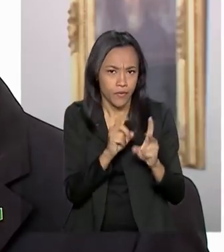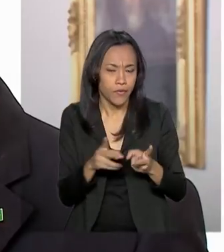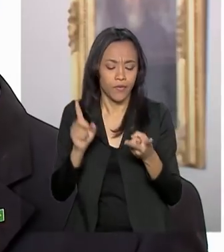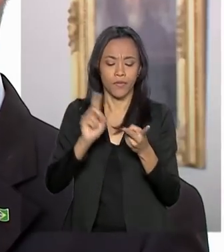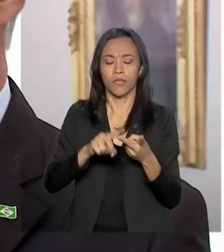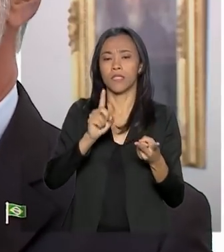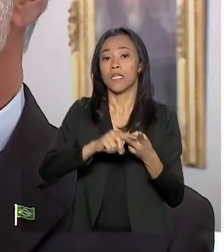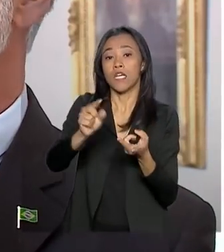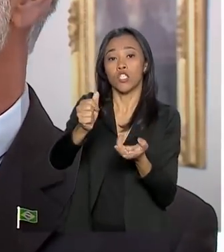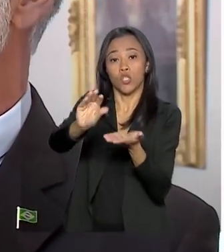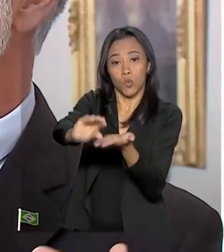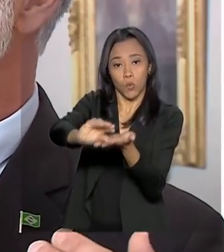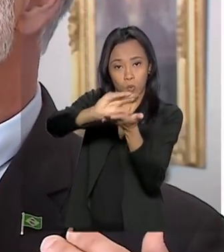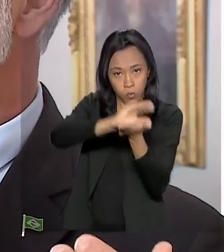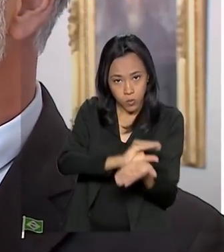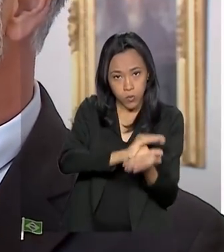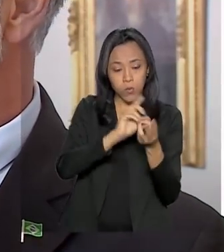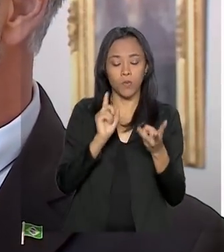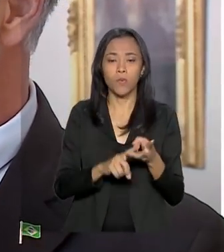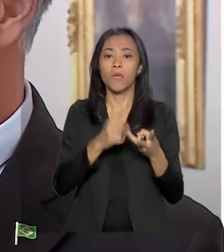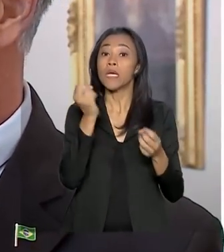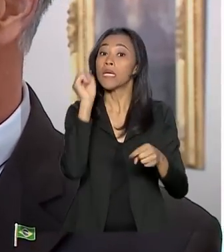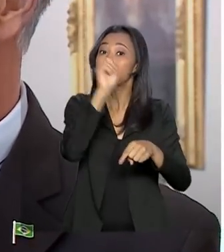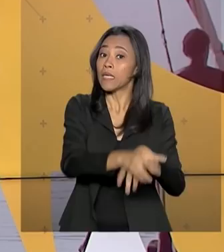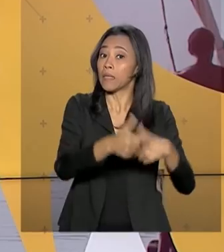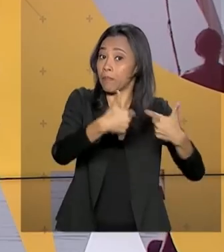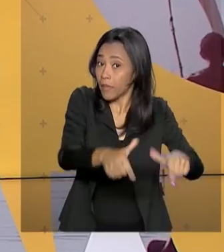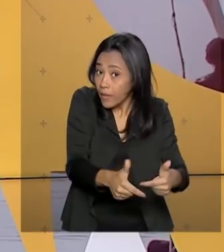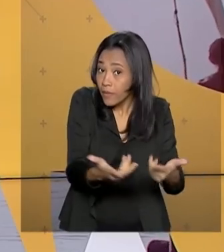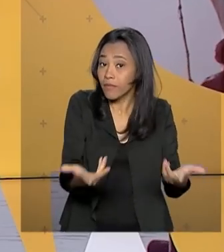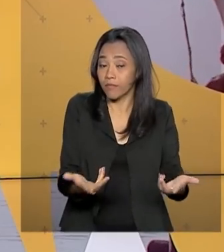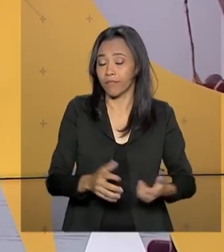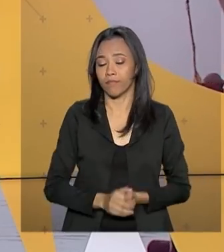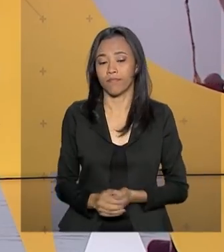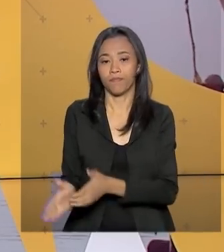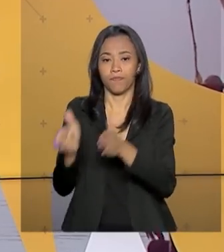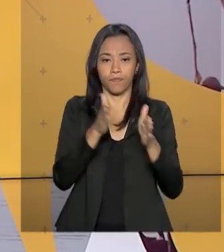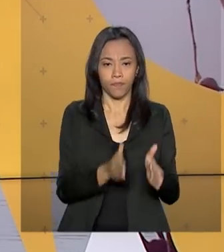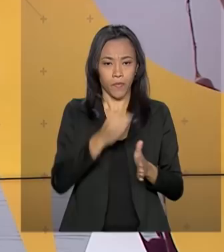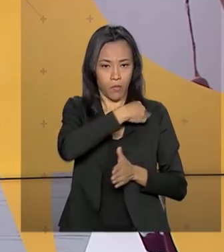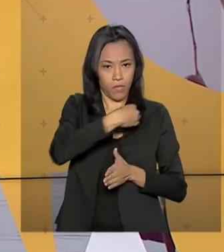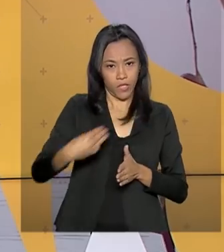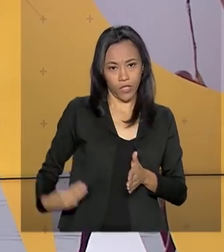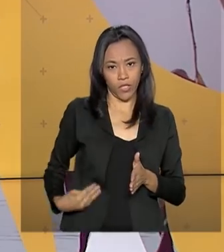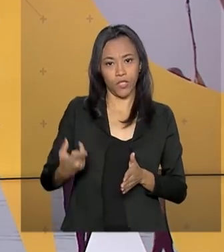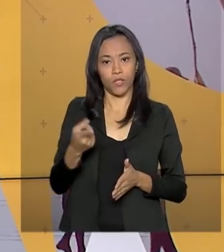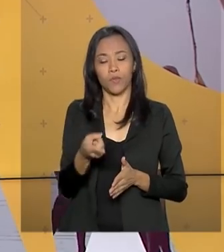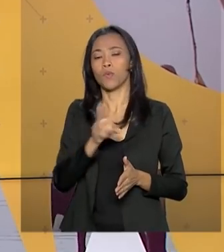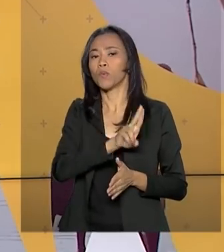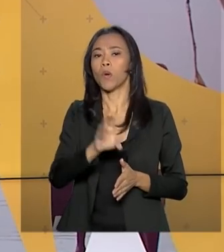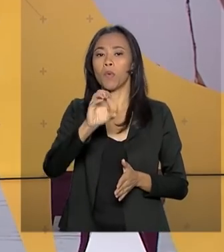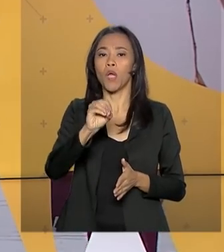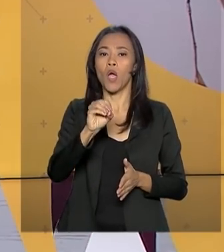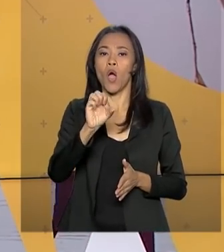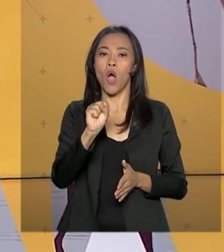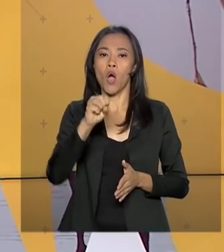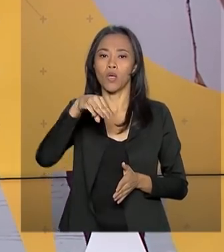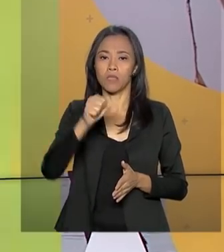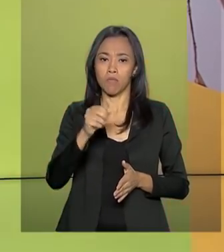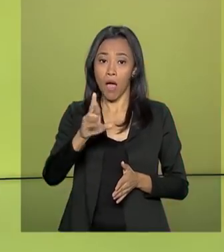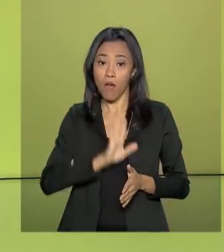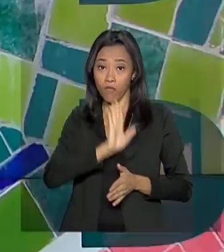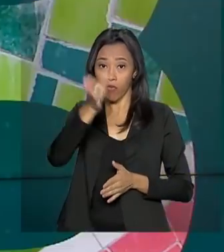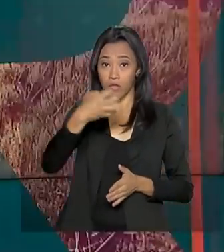investimentos, maior geração de empregos. O ministro da Cidadania, Osmar Terra, participou em Salvador, na